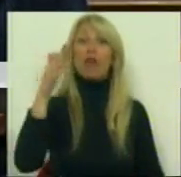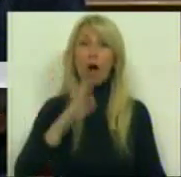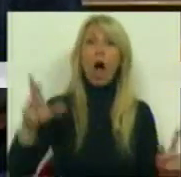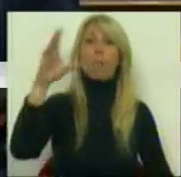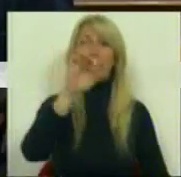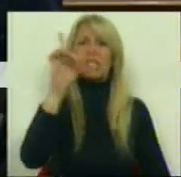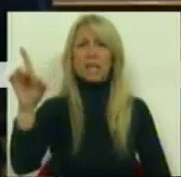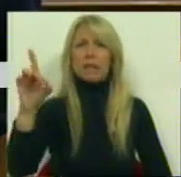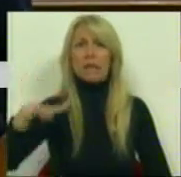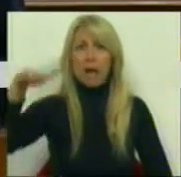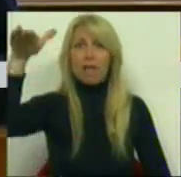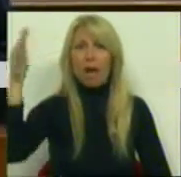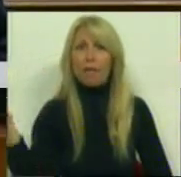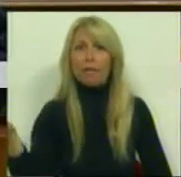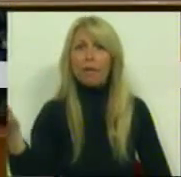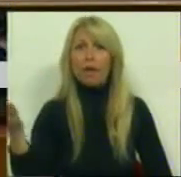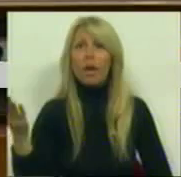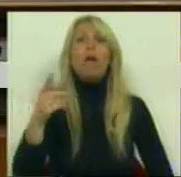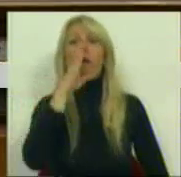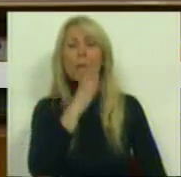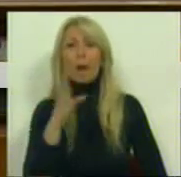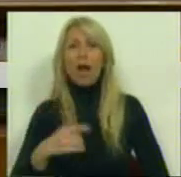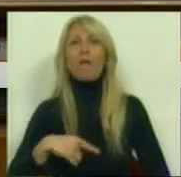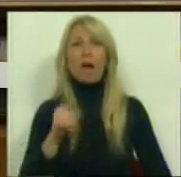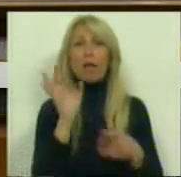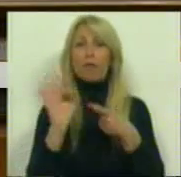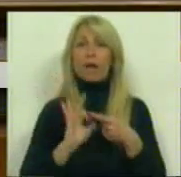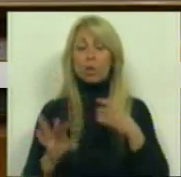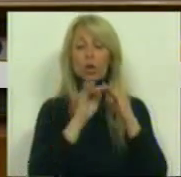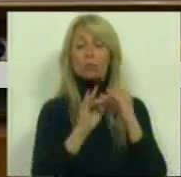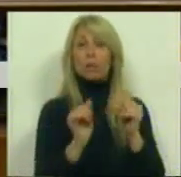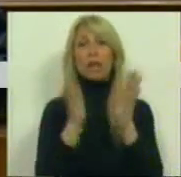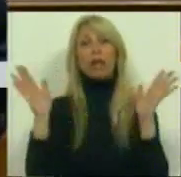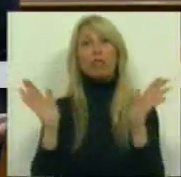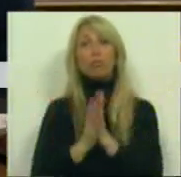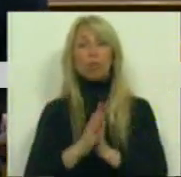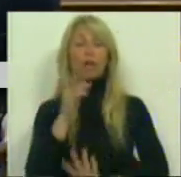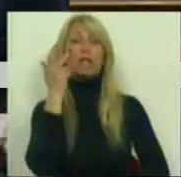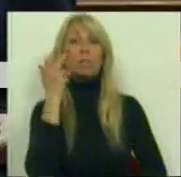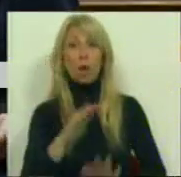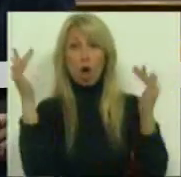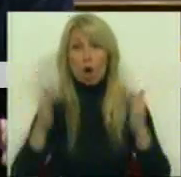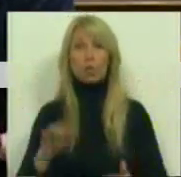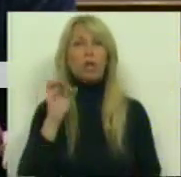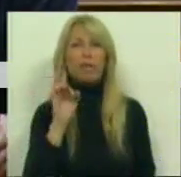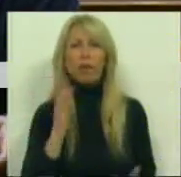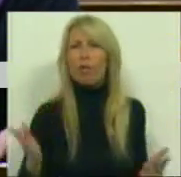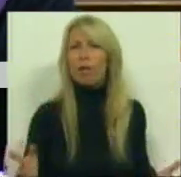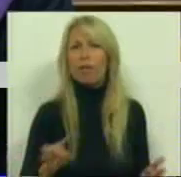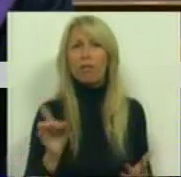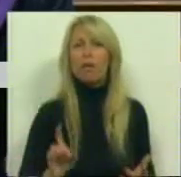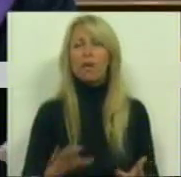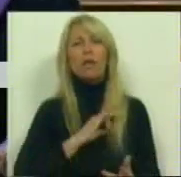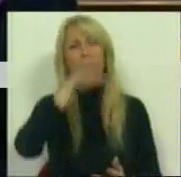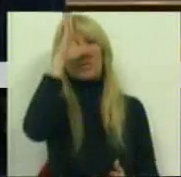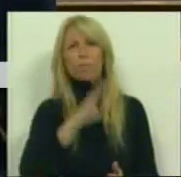66 anos, vai aplicar o fator sustentabilidade em todas as pensões, reduzindo o seu valor. Sr. Ministro, o